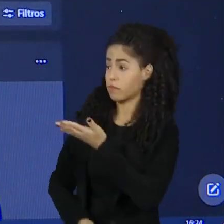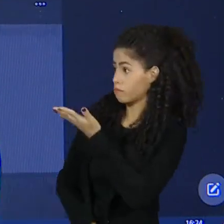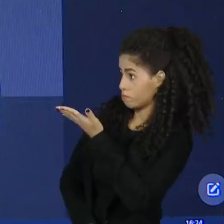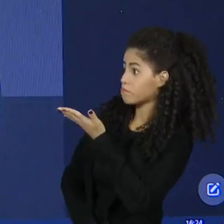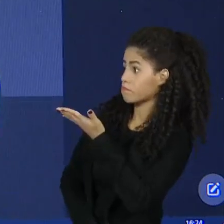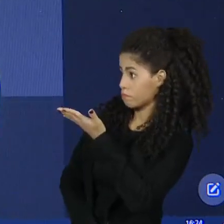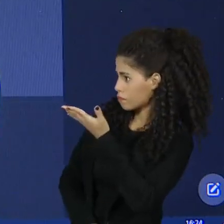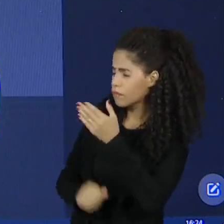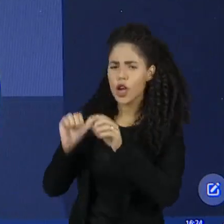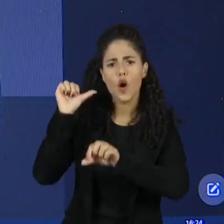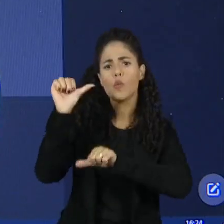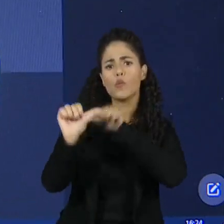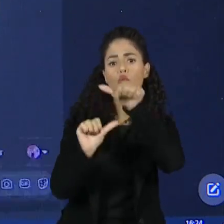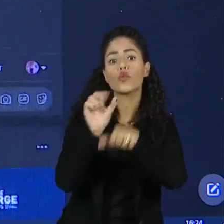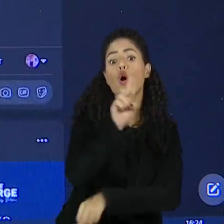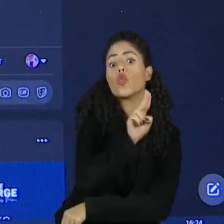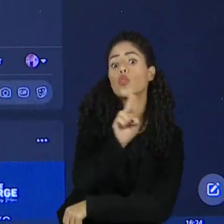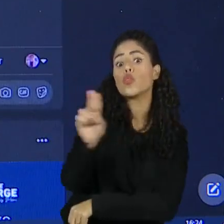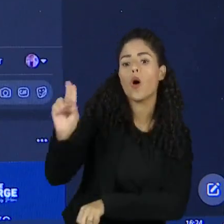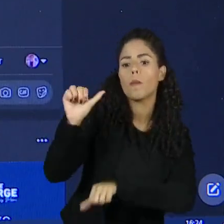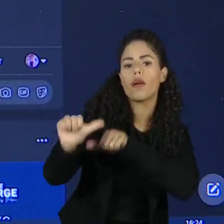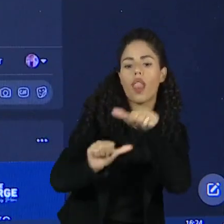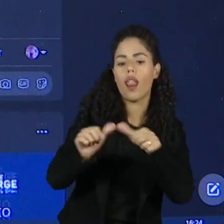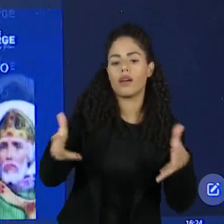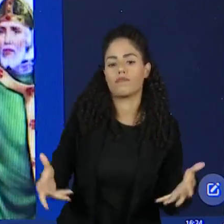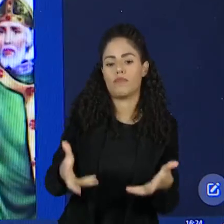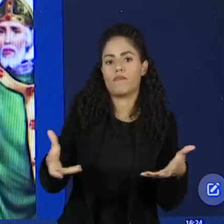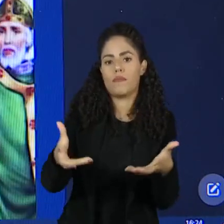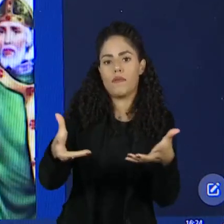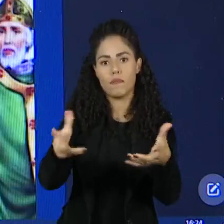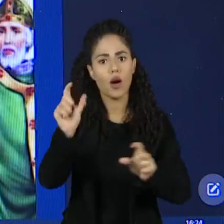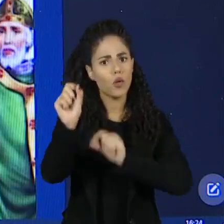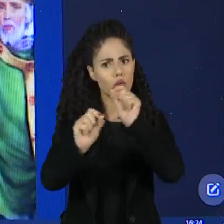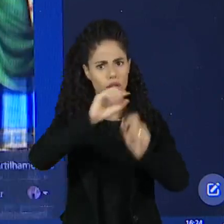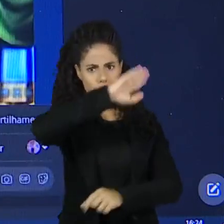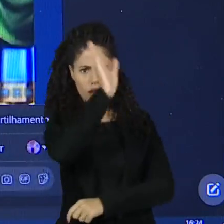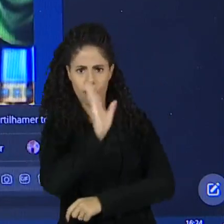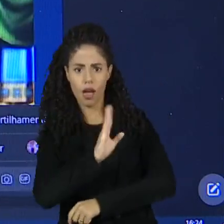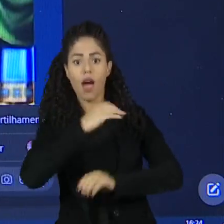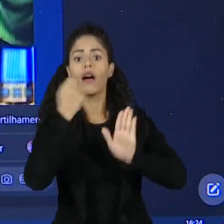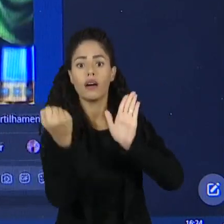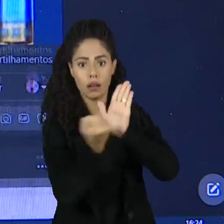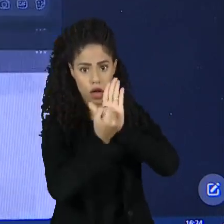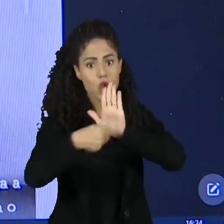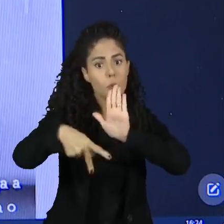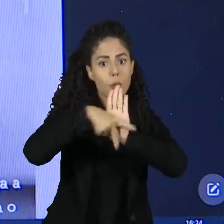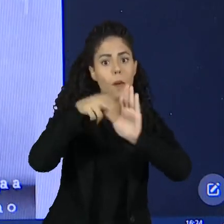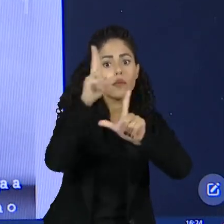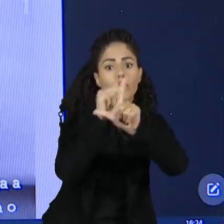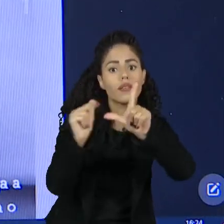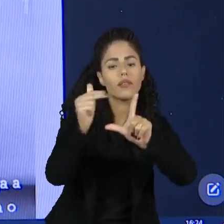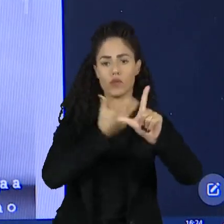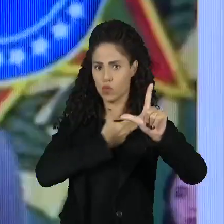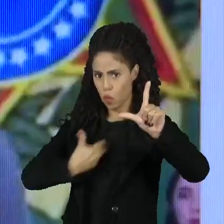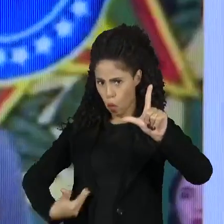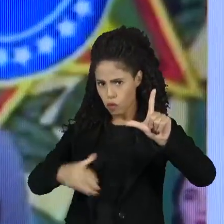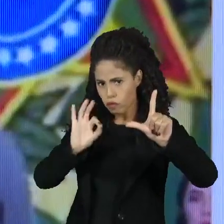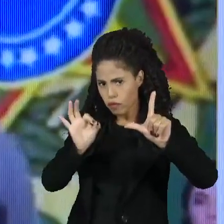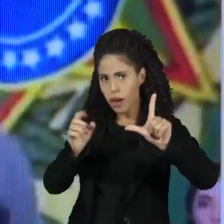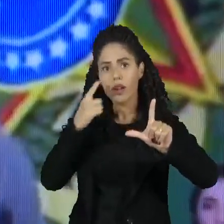exemplo, mudou o nome para O Desenrola Brasil. Utiliza a logomarca da gestão anterior do governo federal,